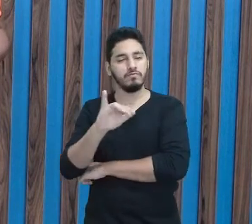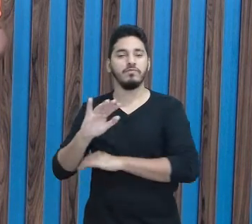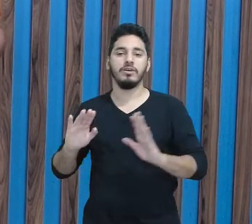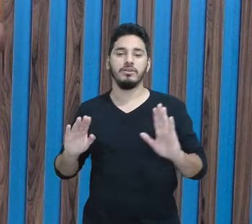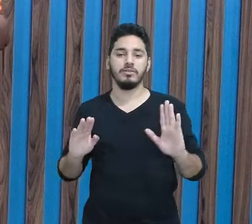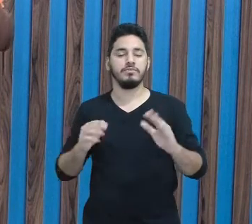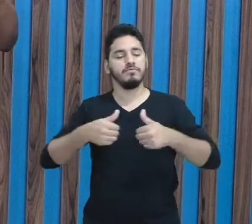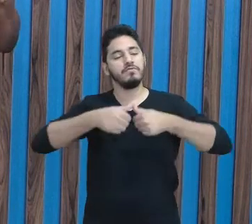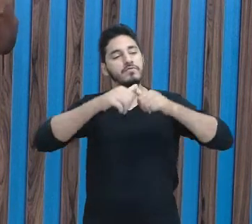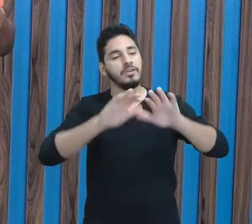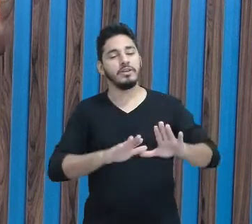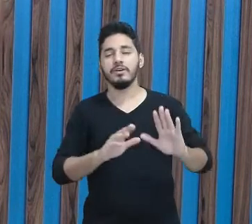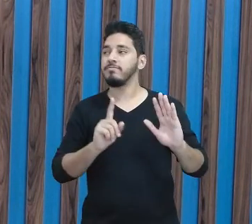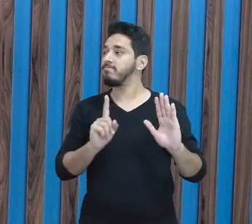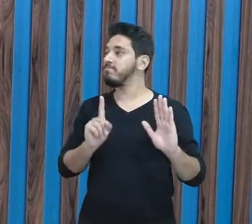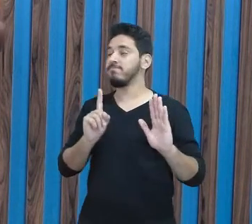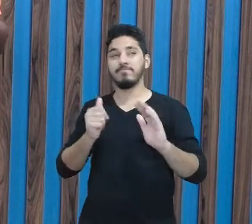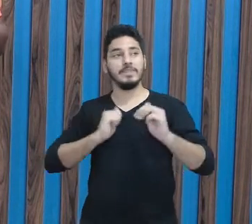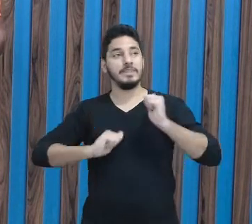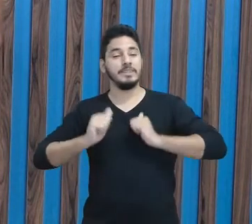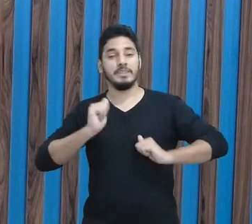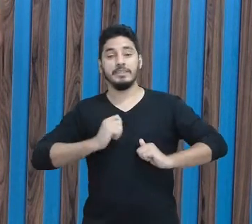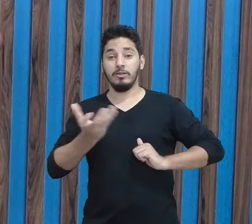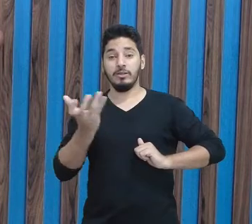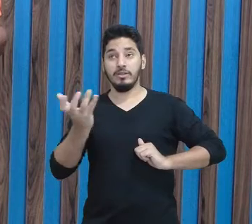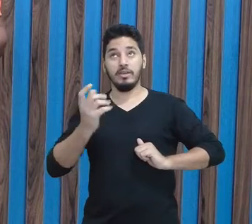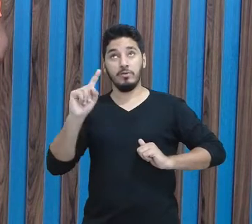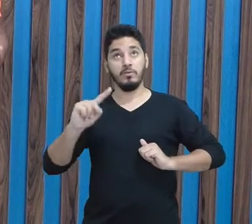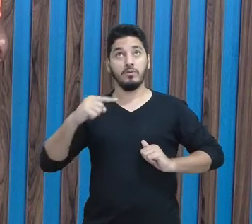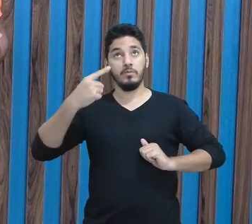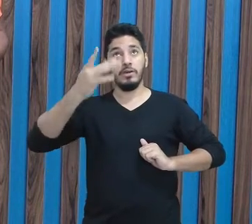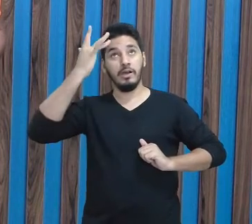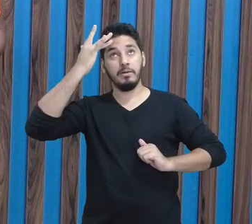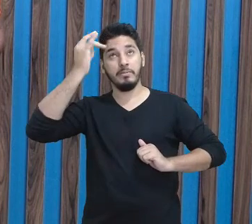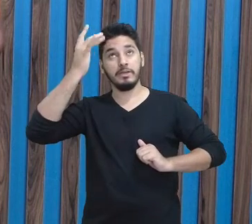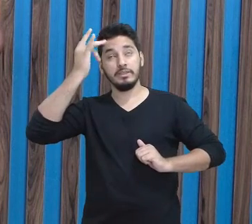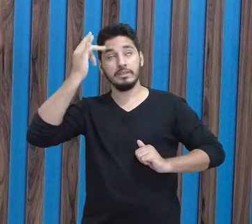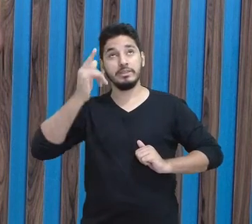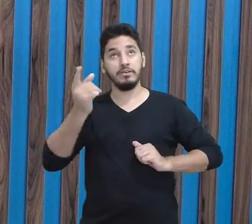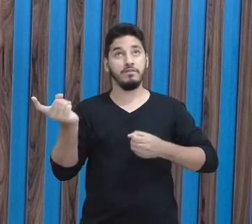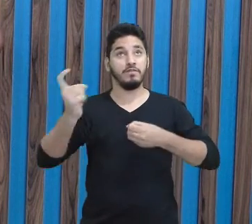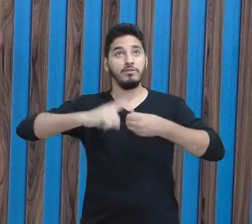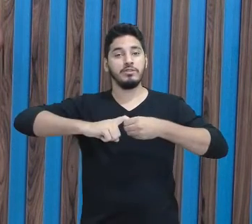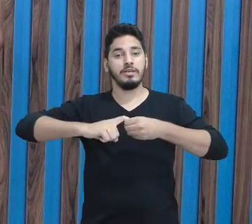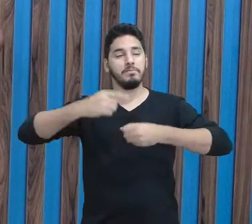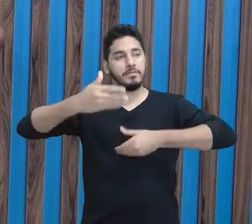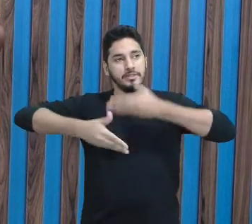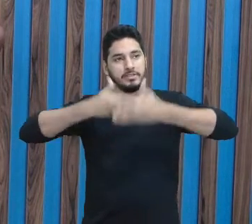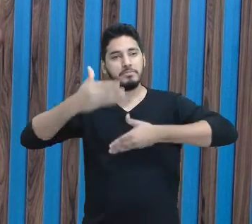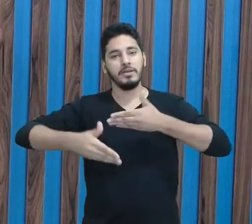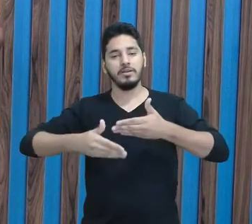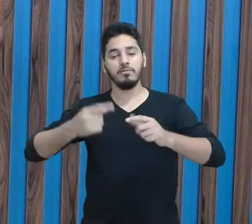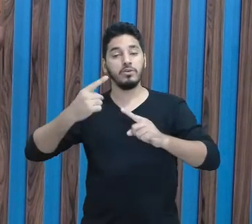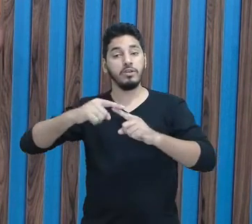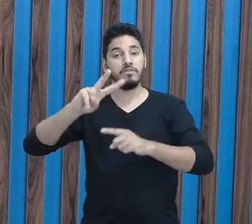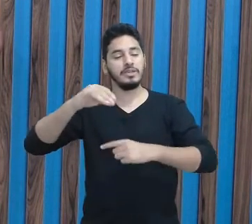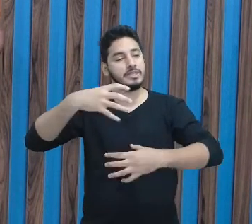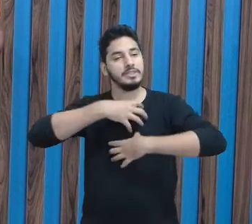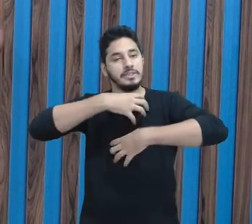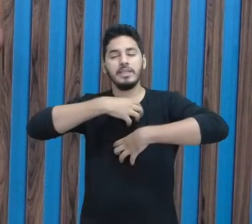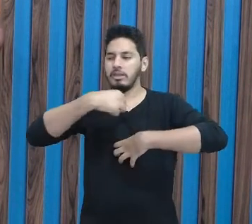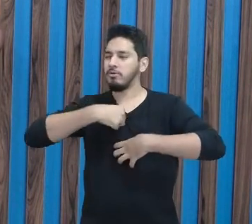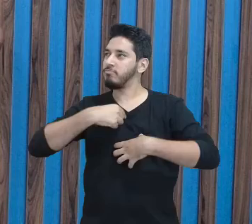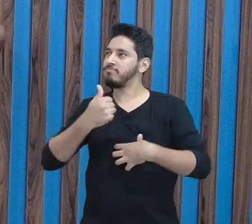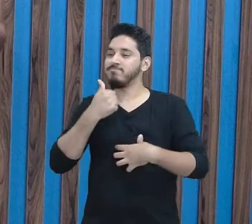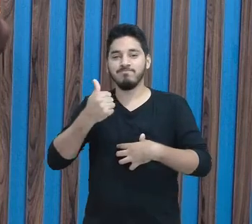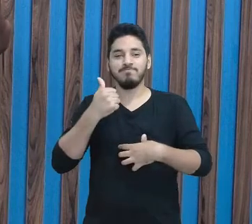fica muito ansioso para voltar, para permanecer, para participar, porque ele entende que ali,